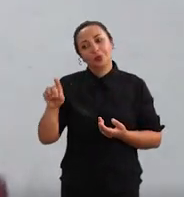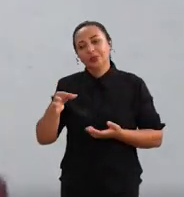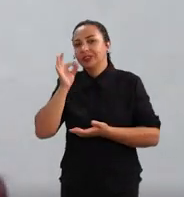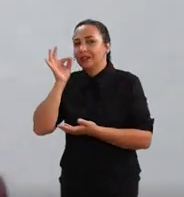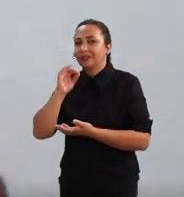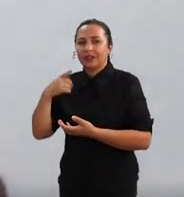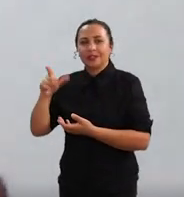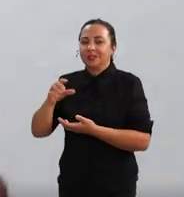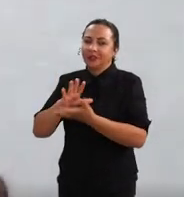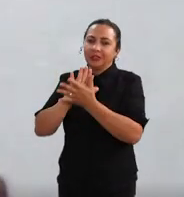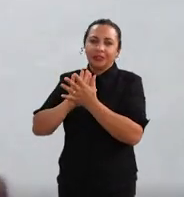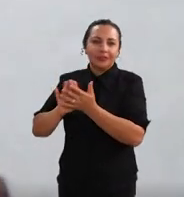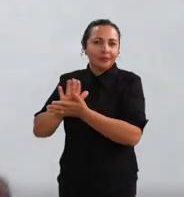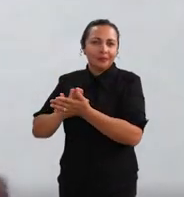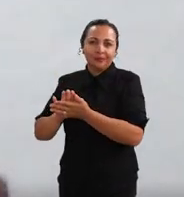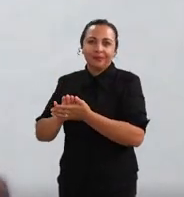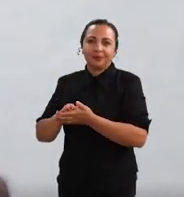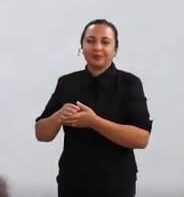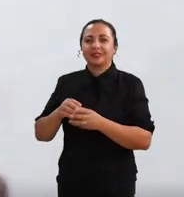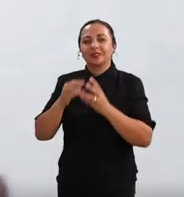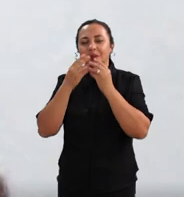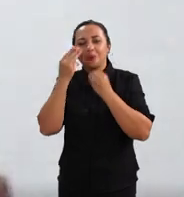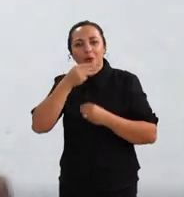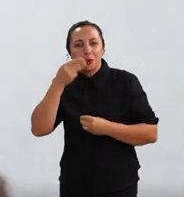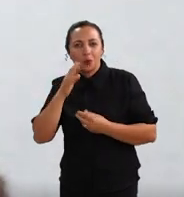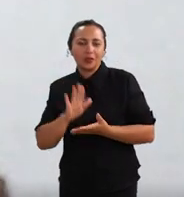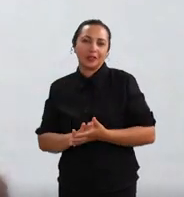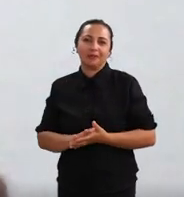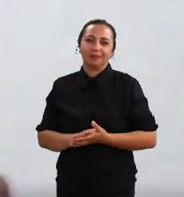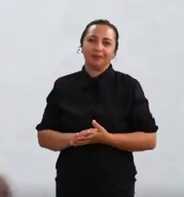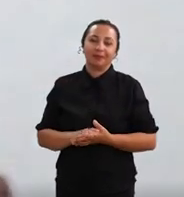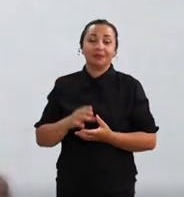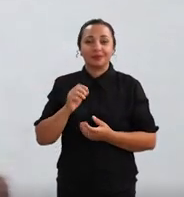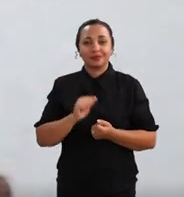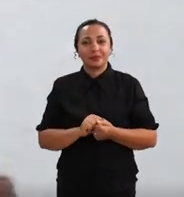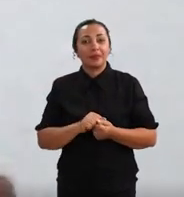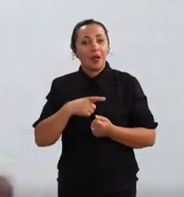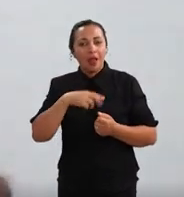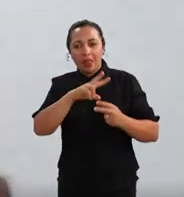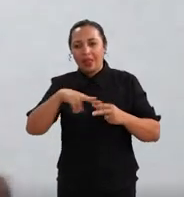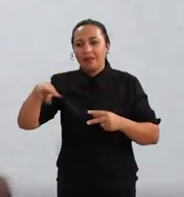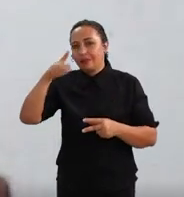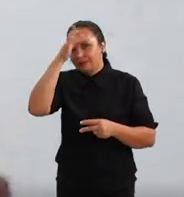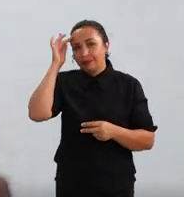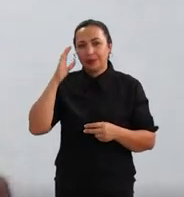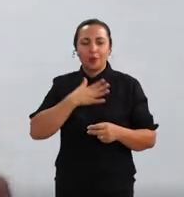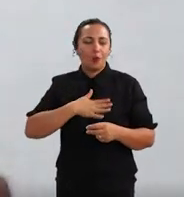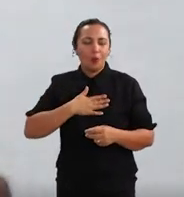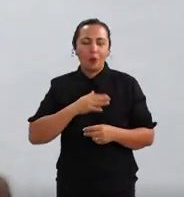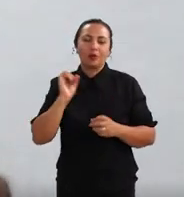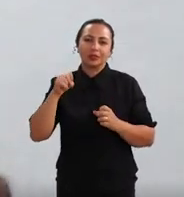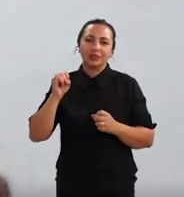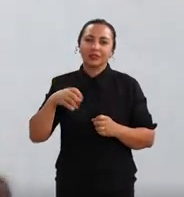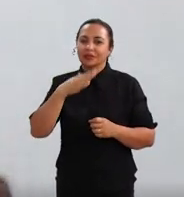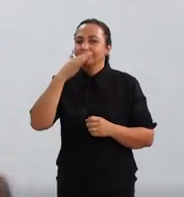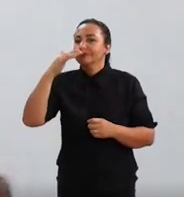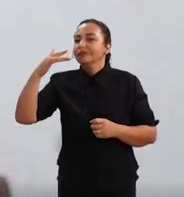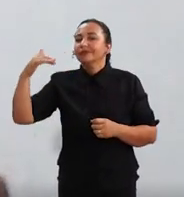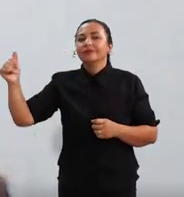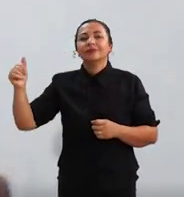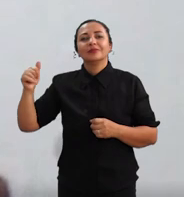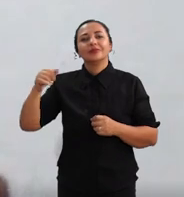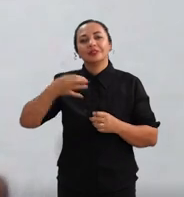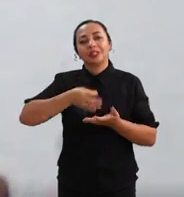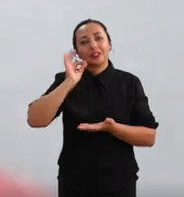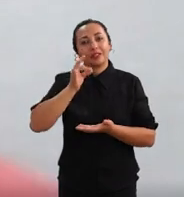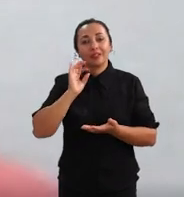café sem açúcar. Então, a vai fazer todo um recrutamento para levar as pessoas que gostam mesmo do aroma do café,